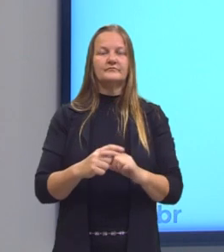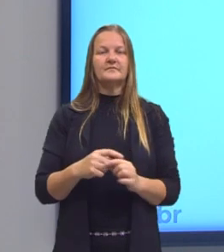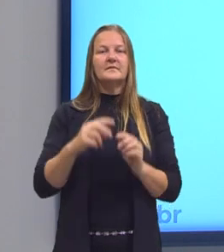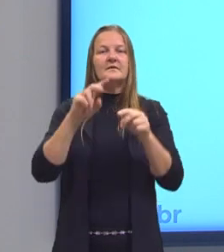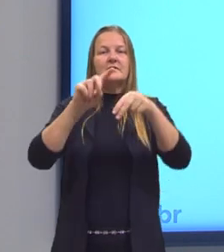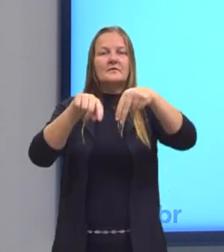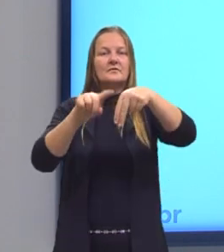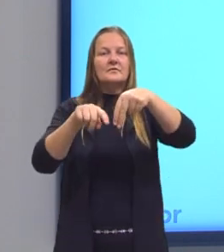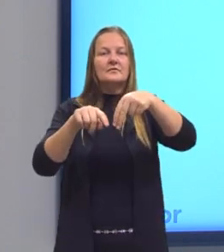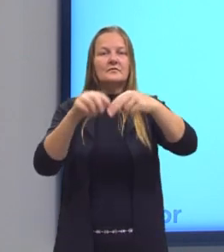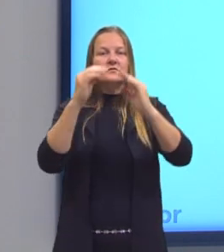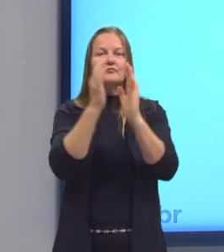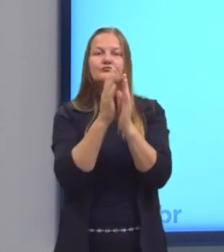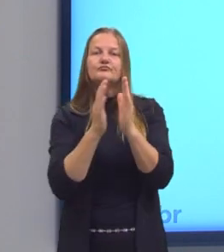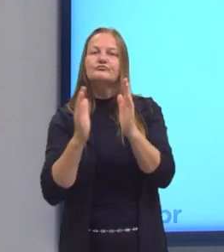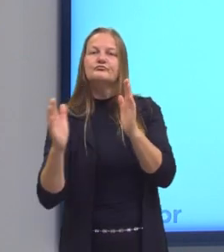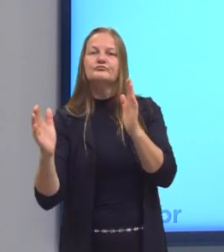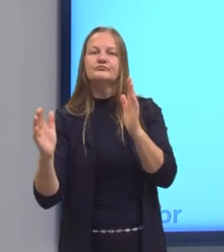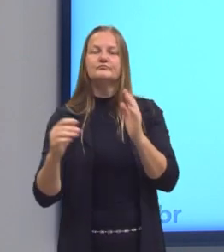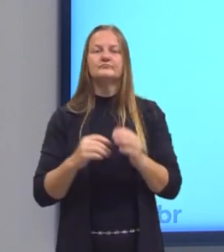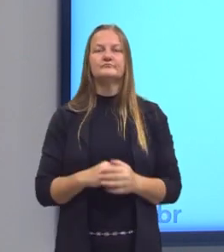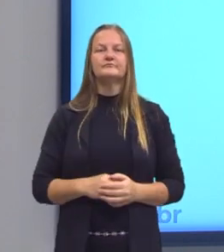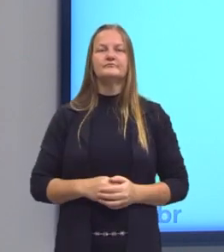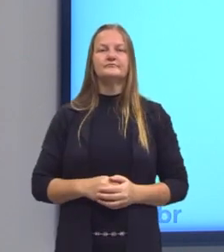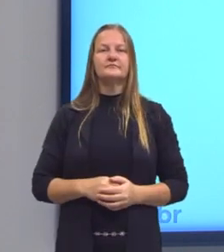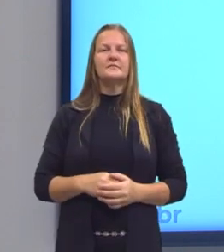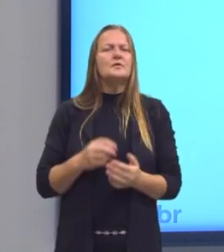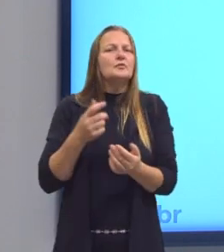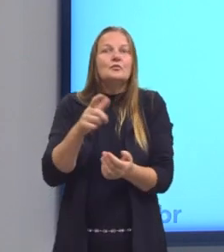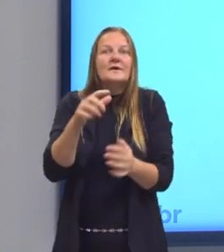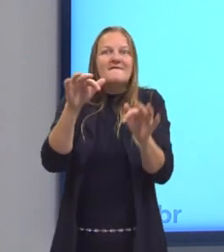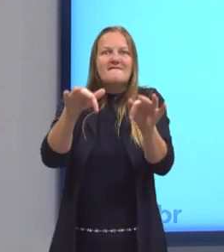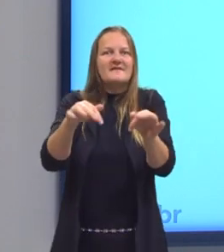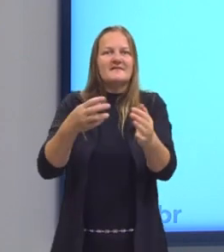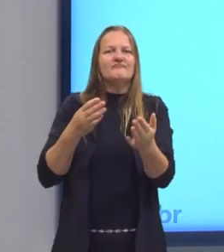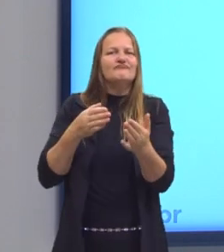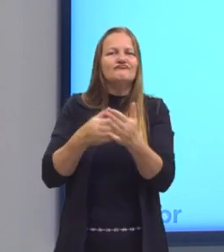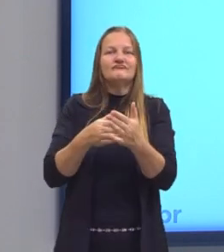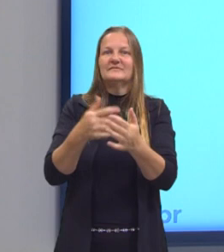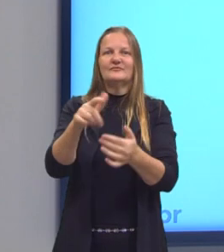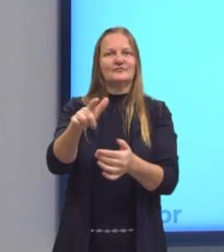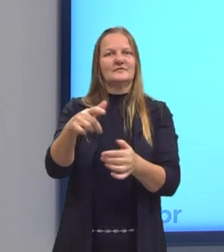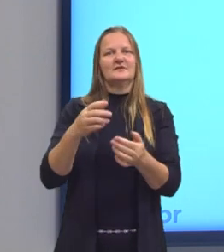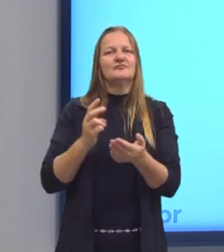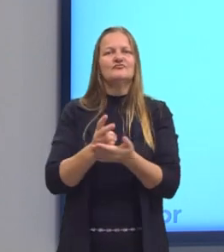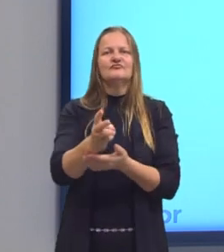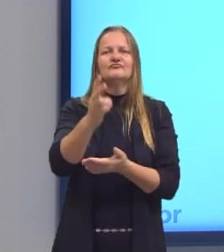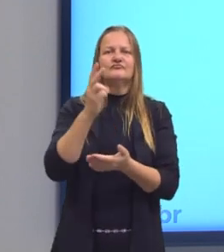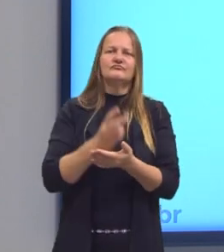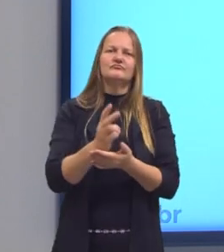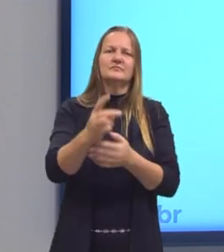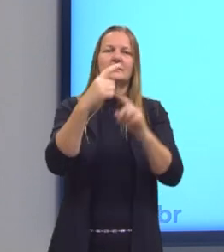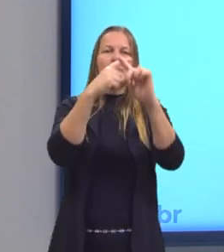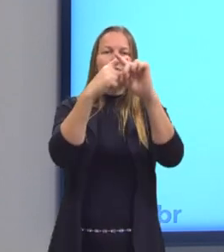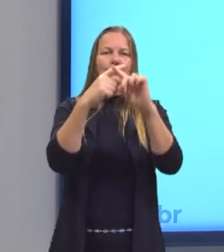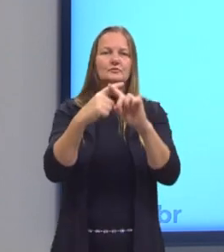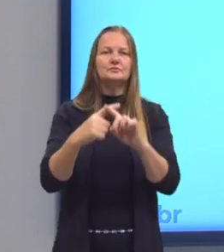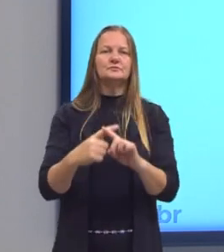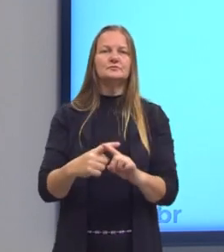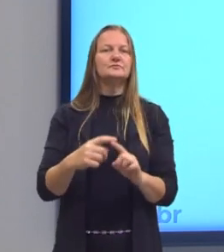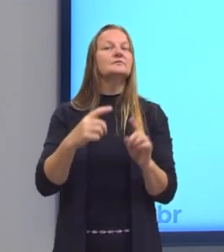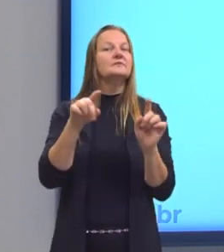números naturais, nós vimos que os naturais é um conjunto infinito. Os múltiplos também serão, então, um conjunto infinito.